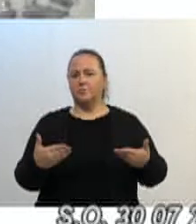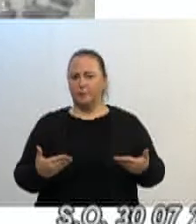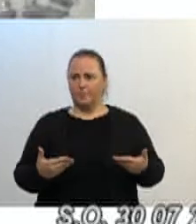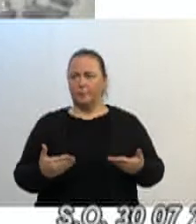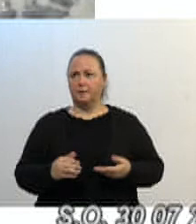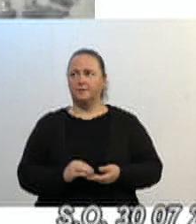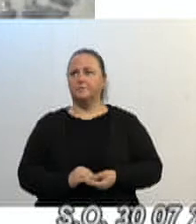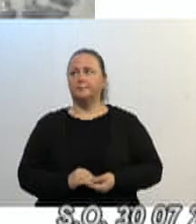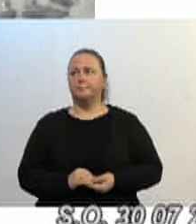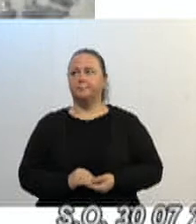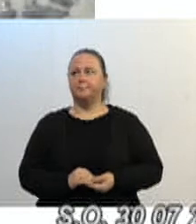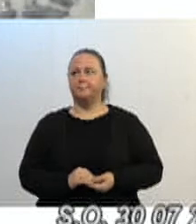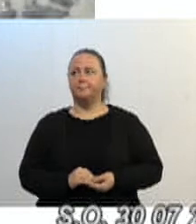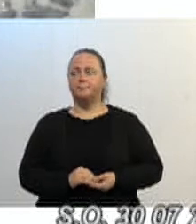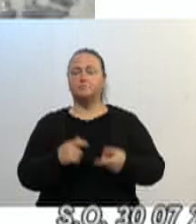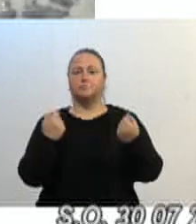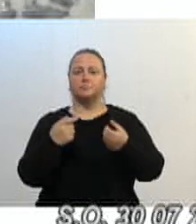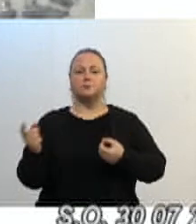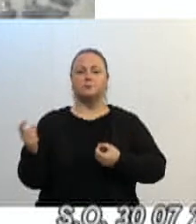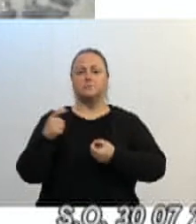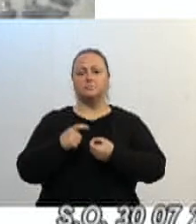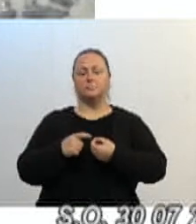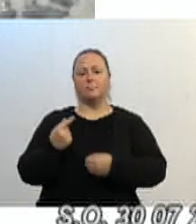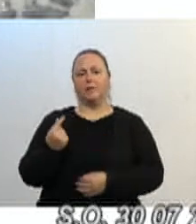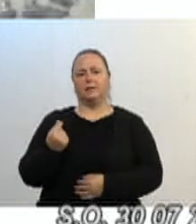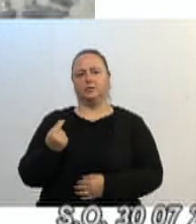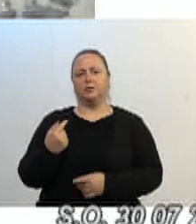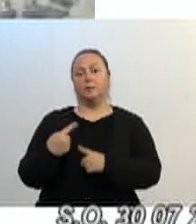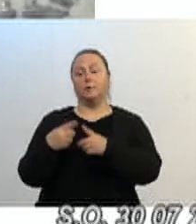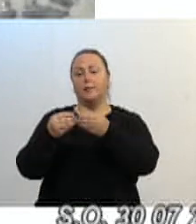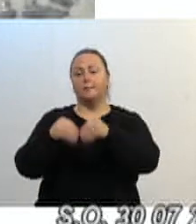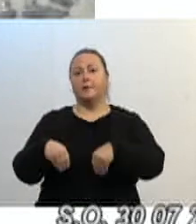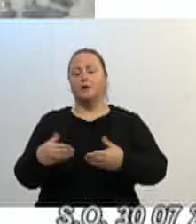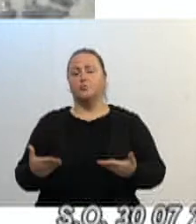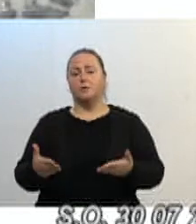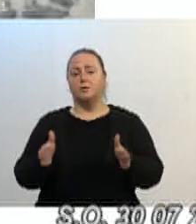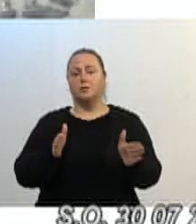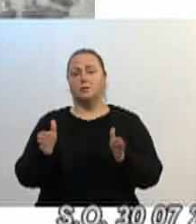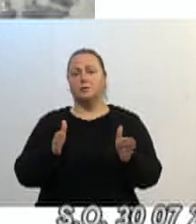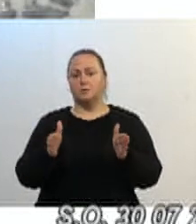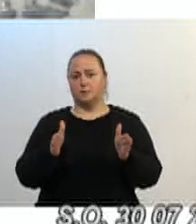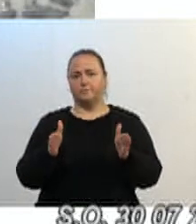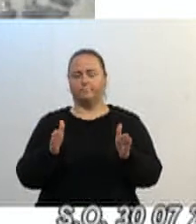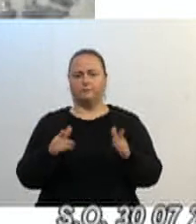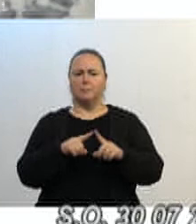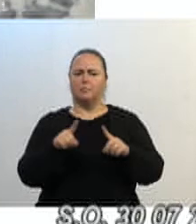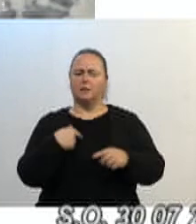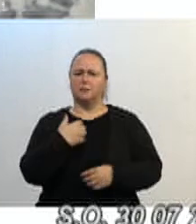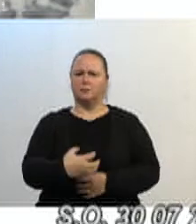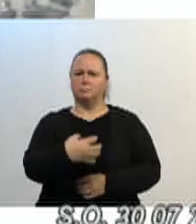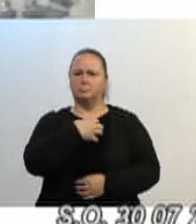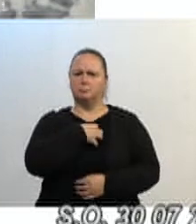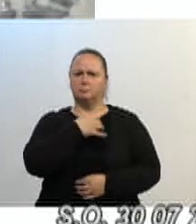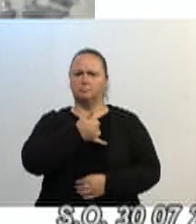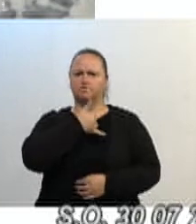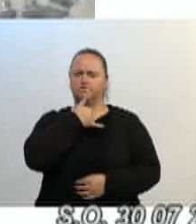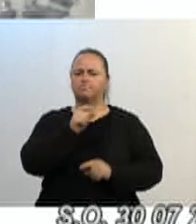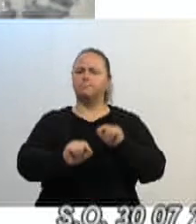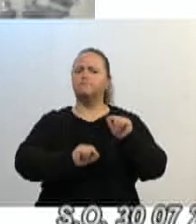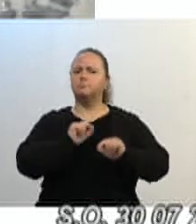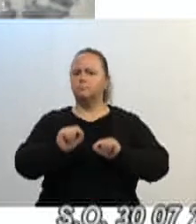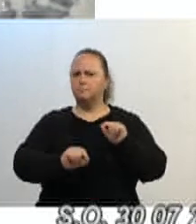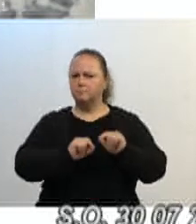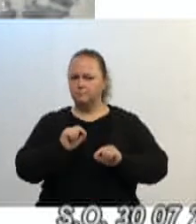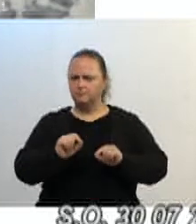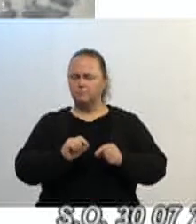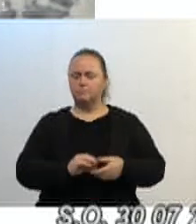que sejam restituídos esses valores, essas percas que tiveram durante esse período. Mas, o que me deixa desapontado, desapontado,